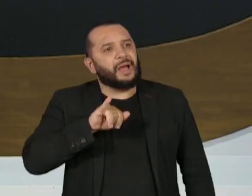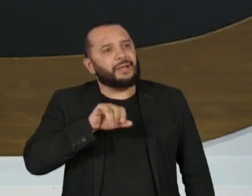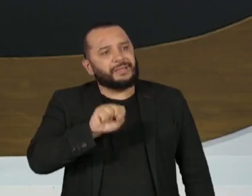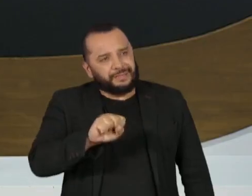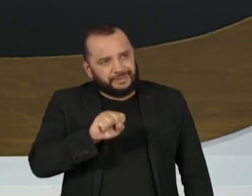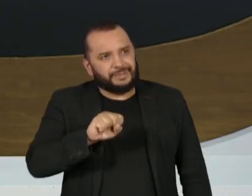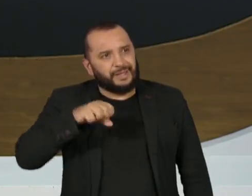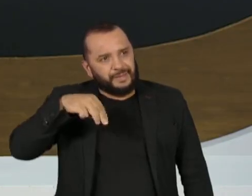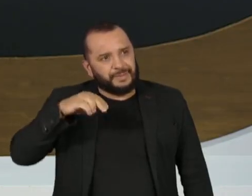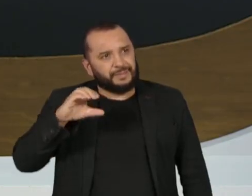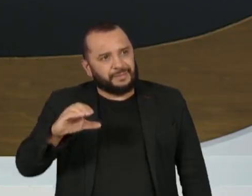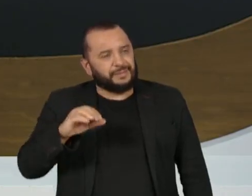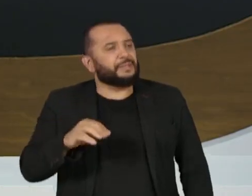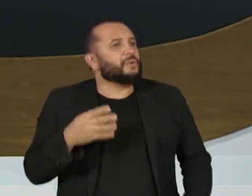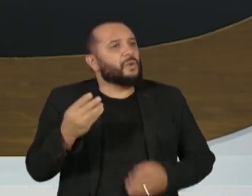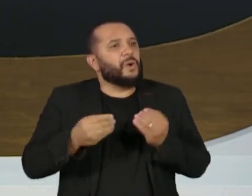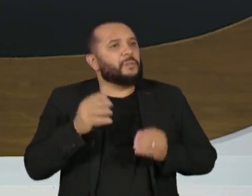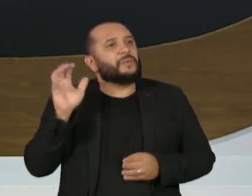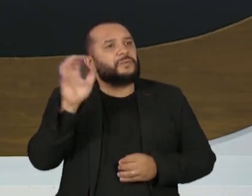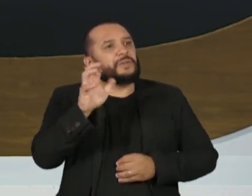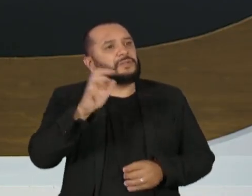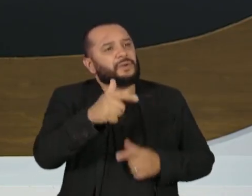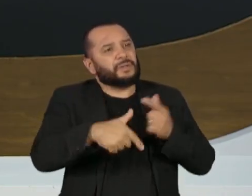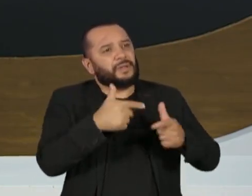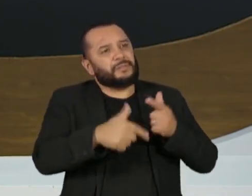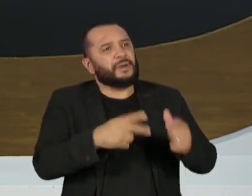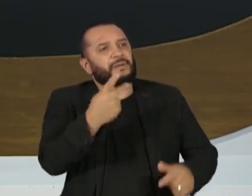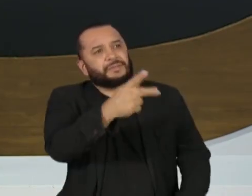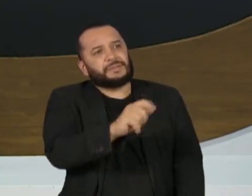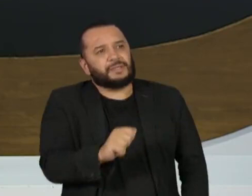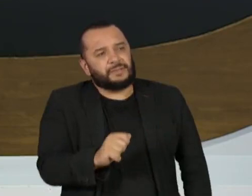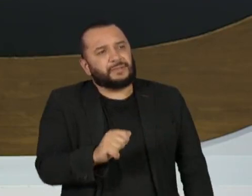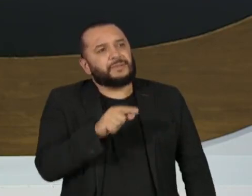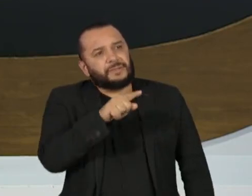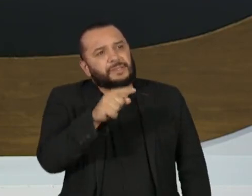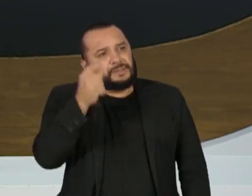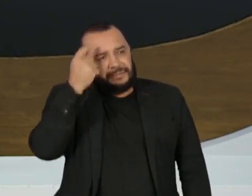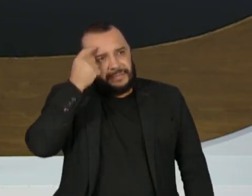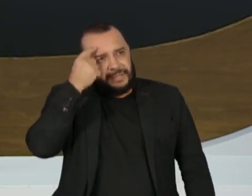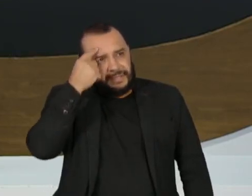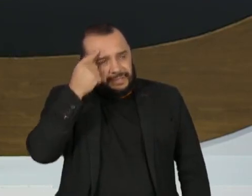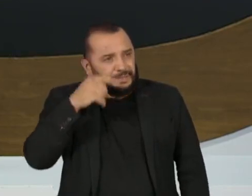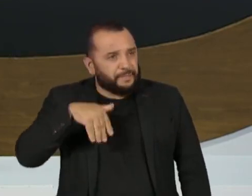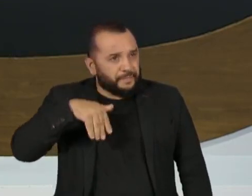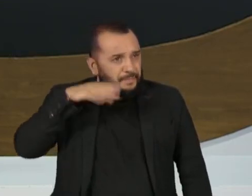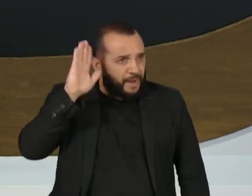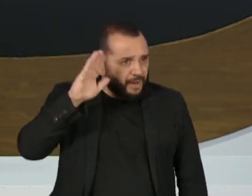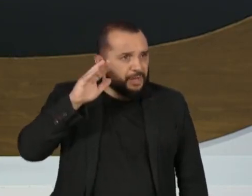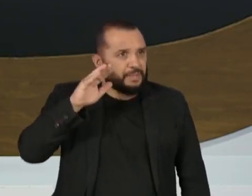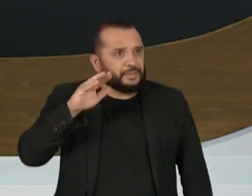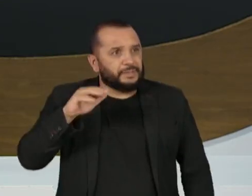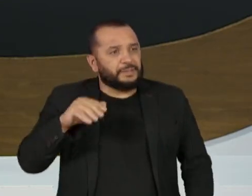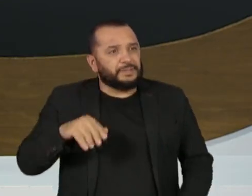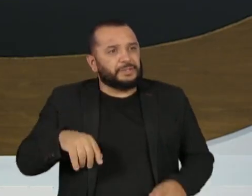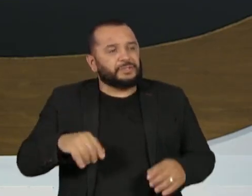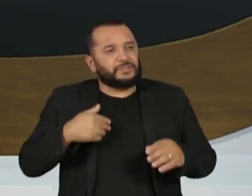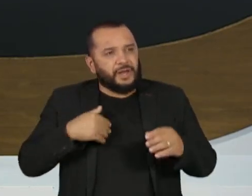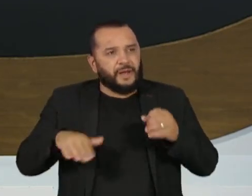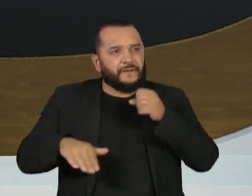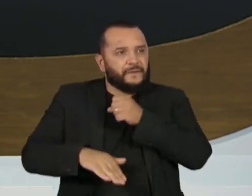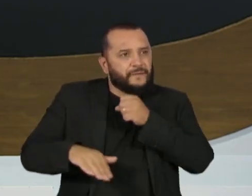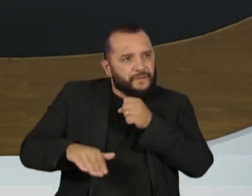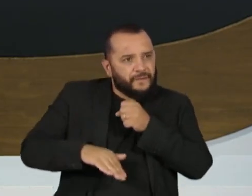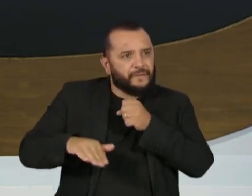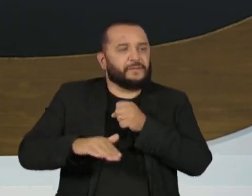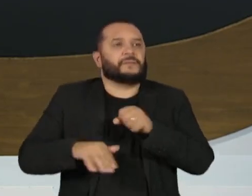presença isso tem na tua obra e se você pensa em trazer mais esses elementos, também eletrônica para a sua obra, até